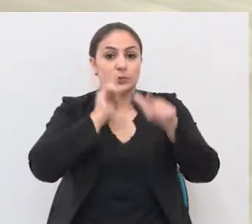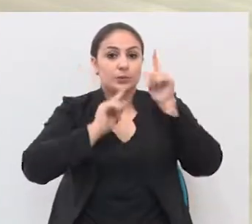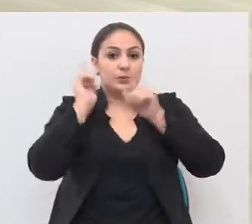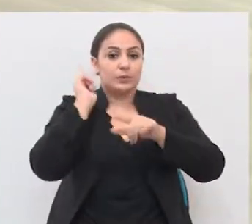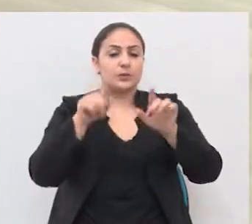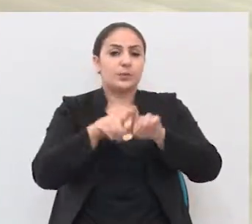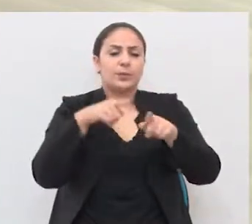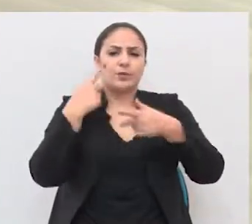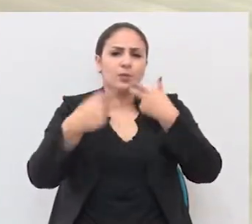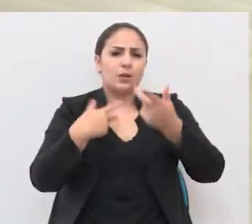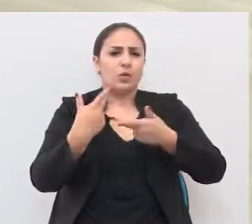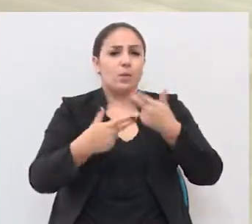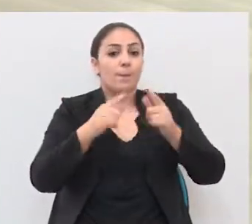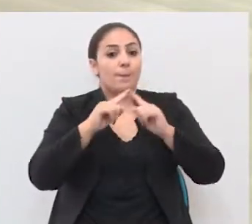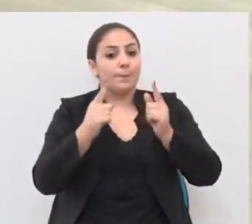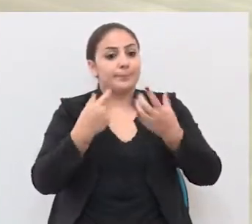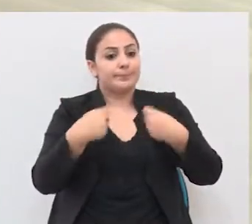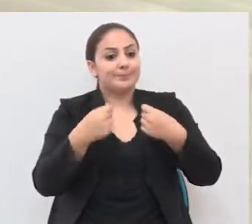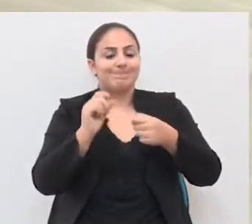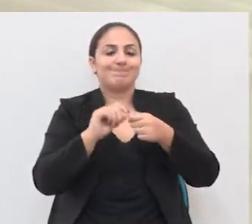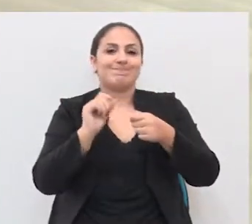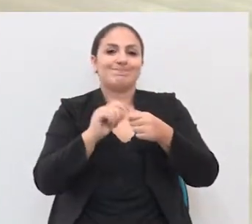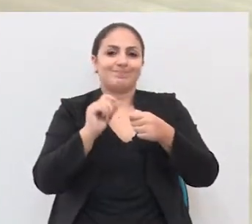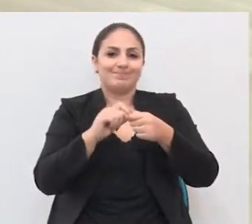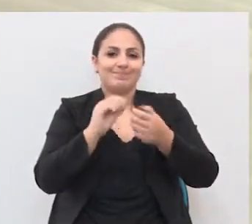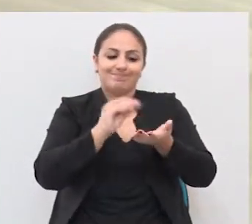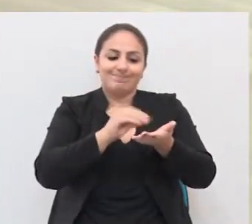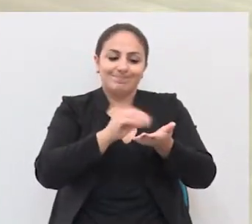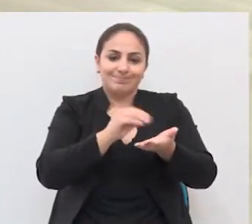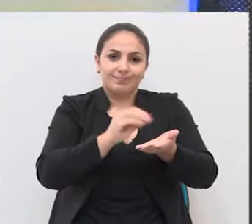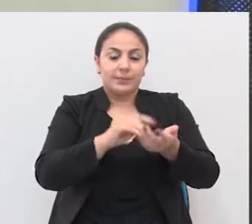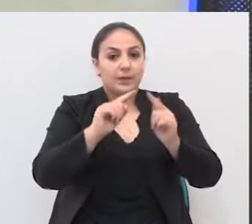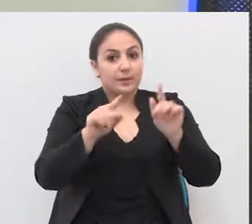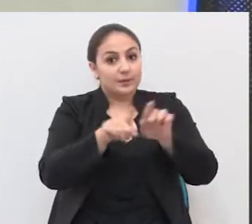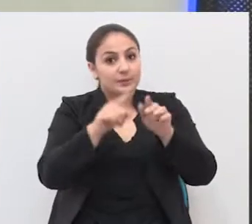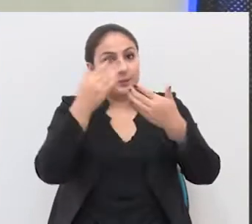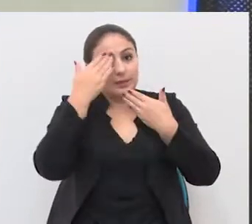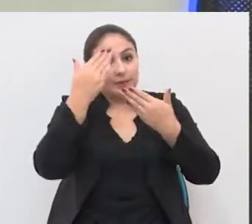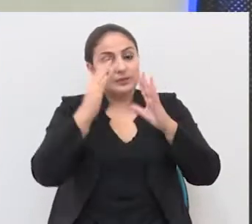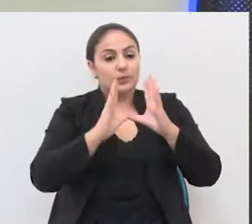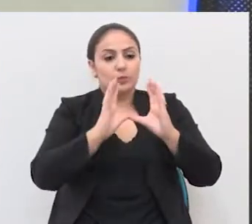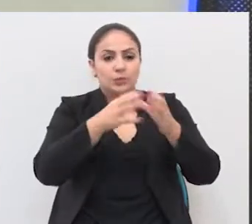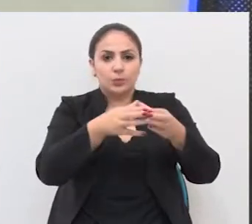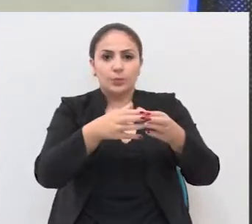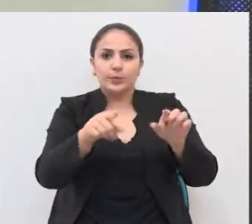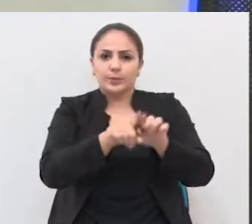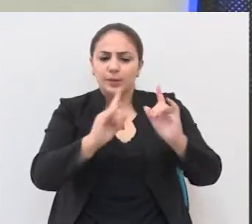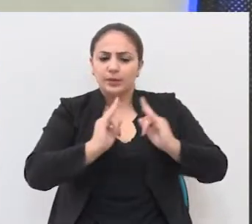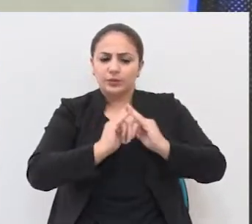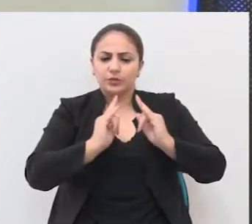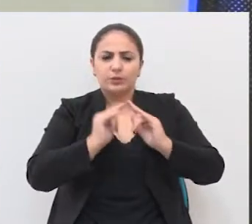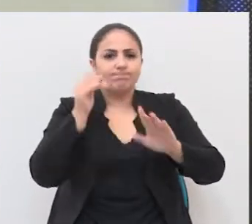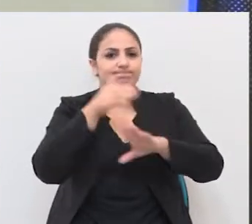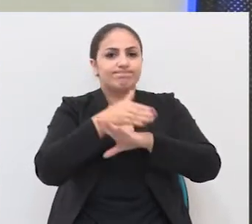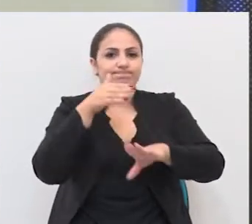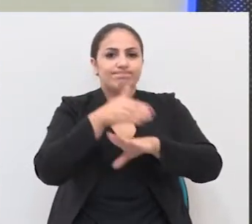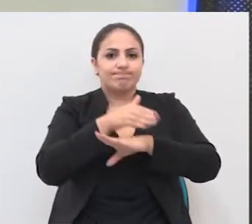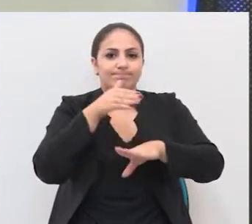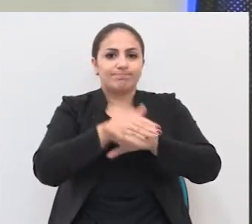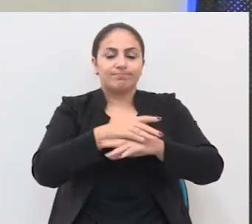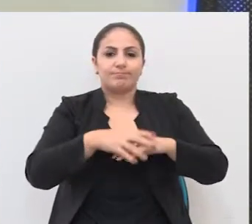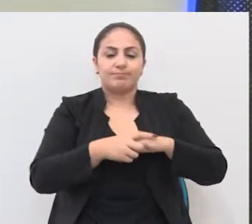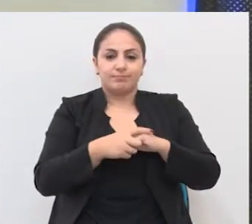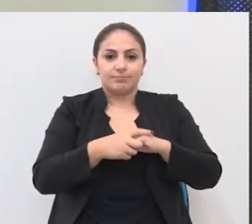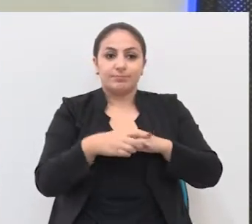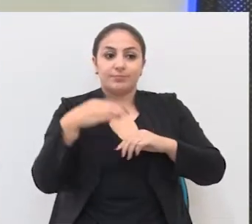conquistados, mas falou que muito ainda precisa ser feito. Ele também agradeceu os grupos e entidades